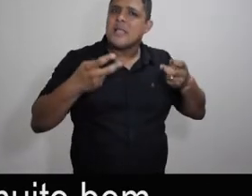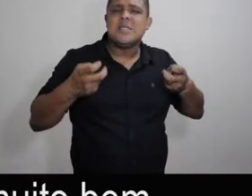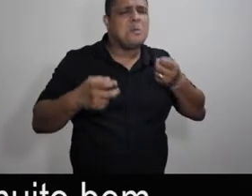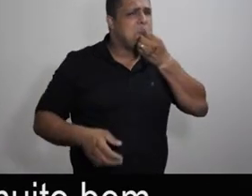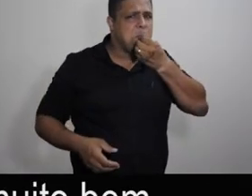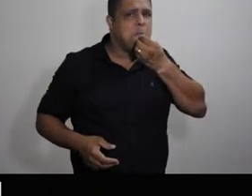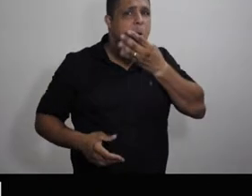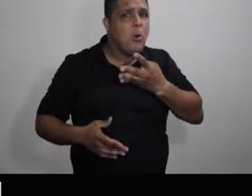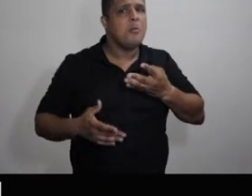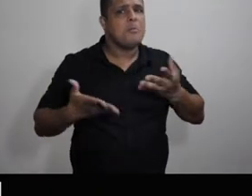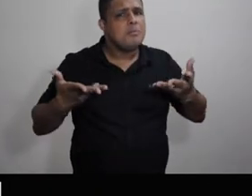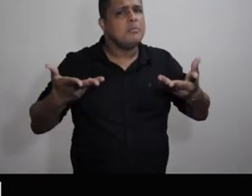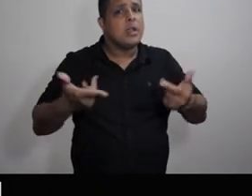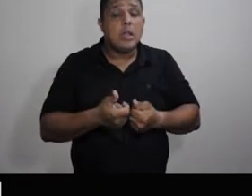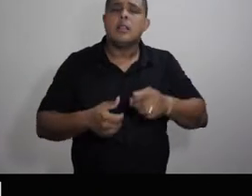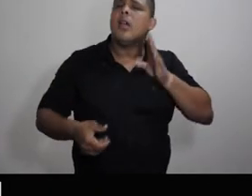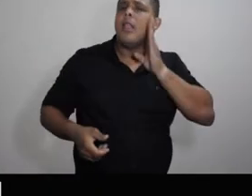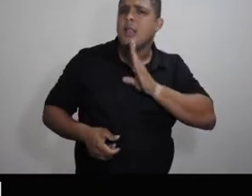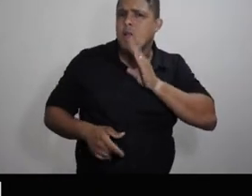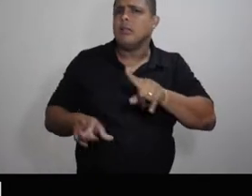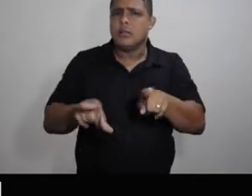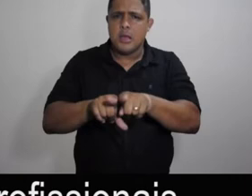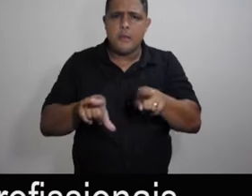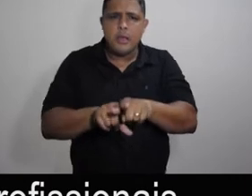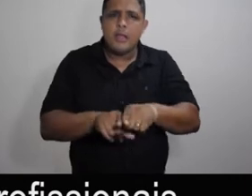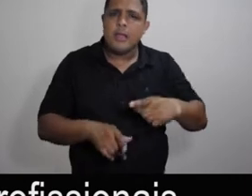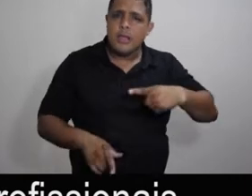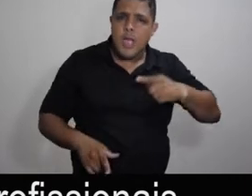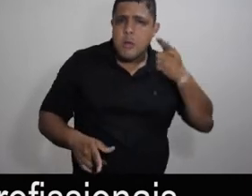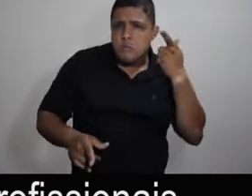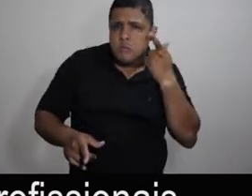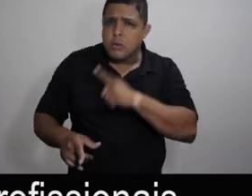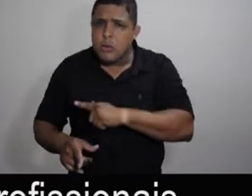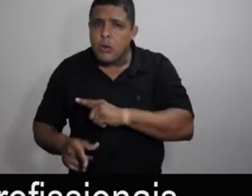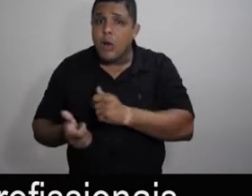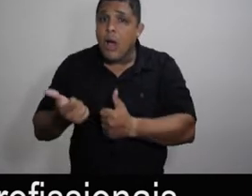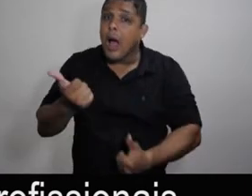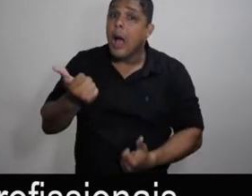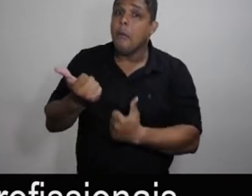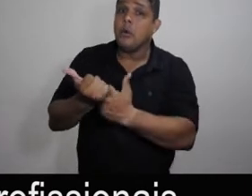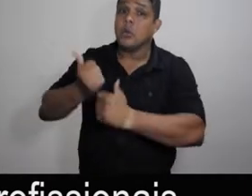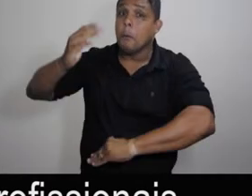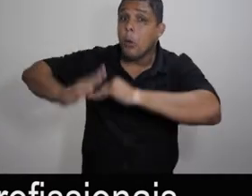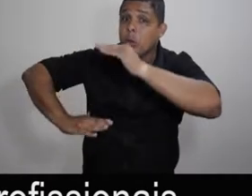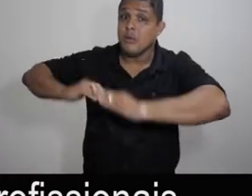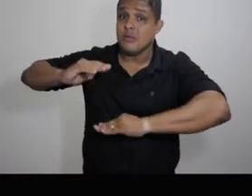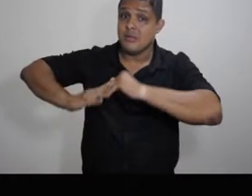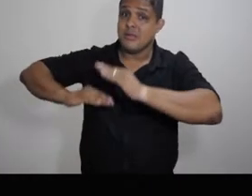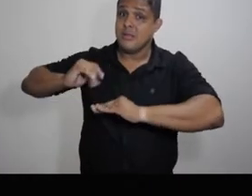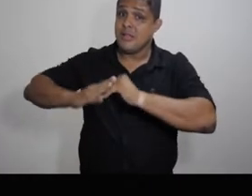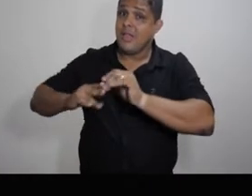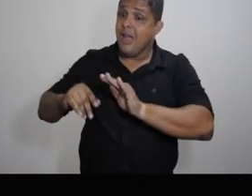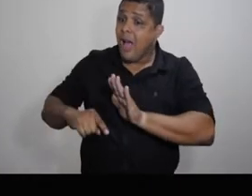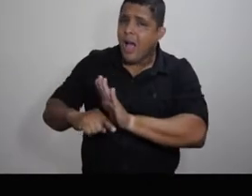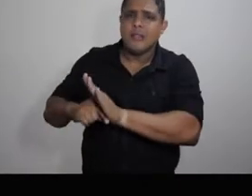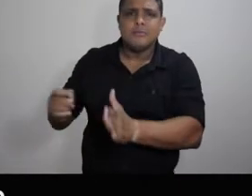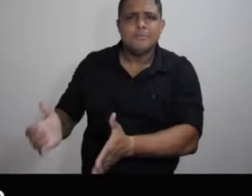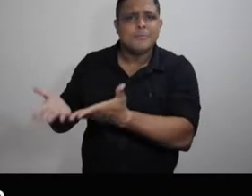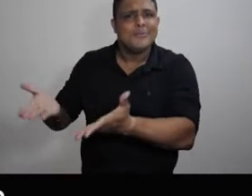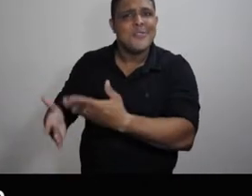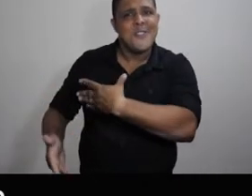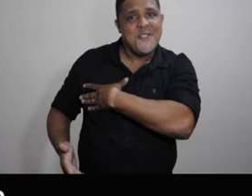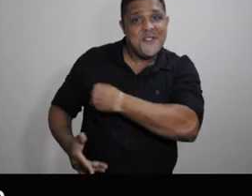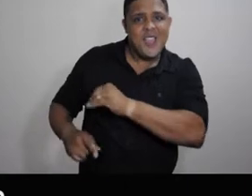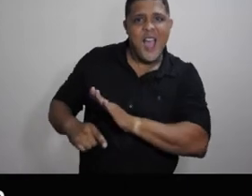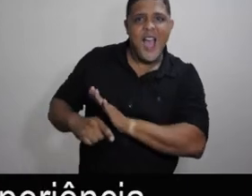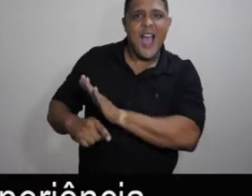funcionado muito bem. E uma coisa que tem sido bem legal é que a gente tem conseguido um apoio dos profissionais que atentam aos nossos filhos e